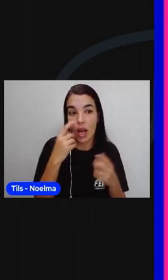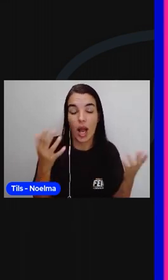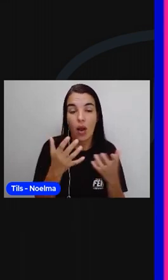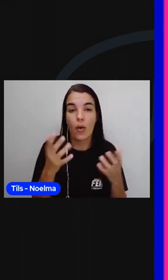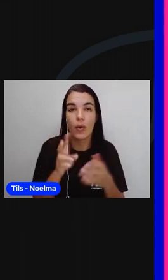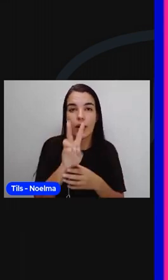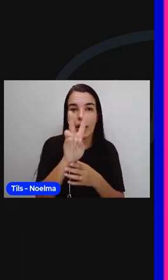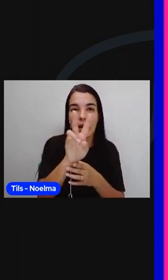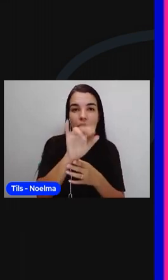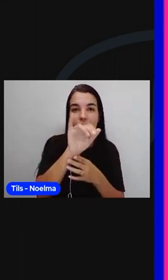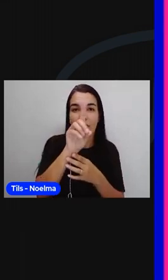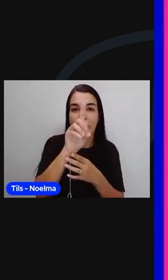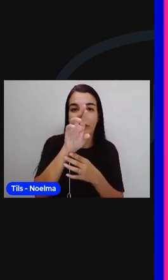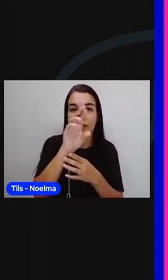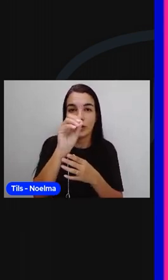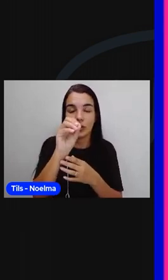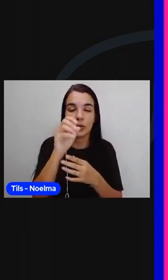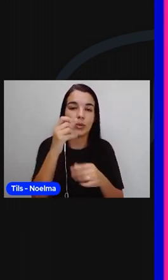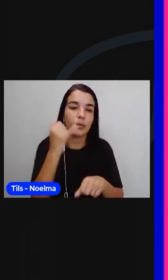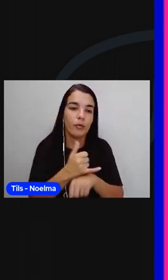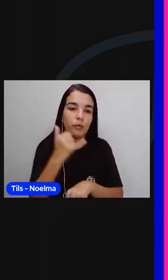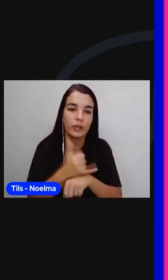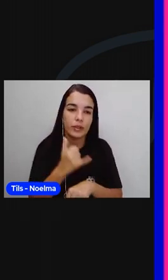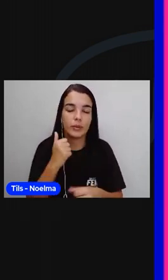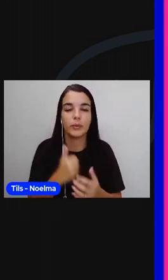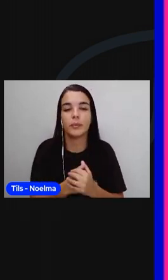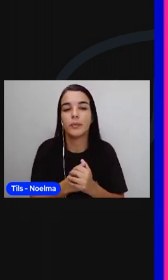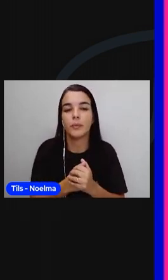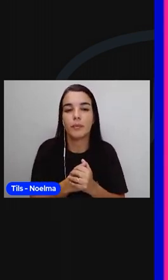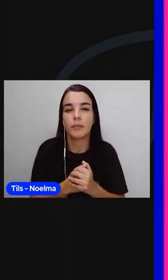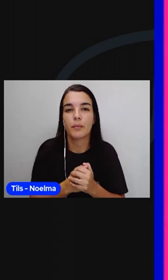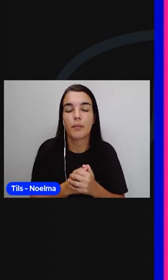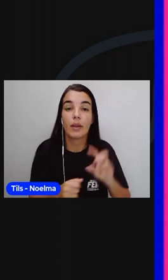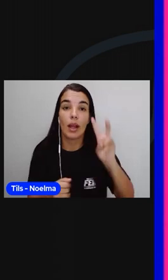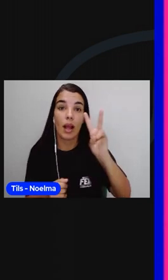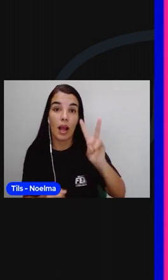Vidro. Vi-dro.